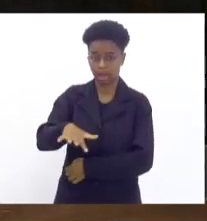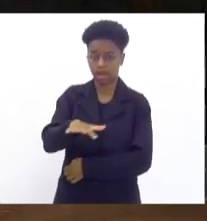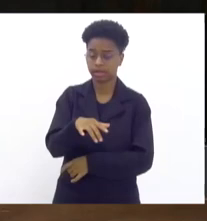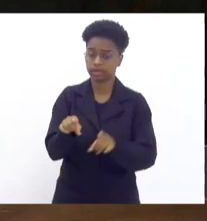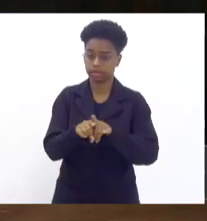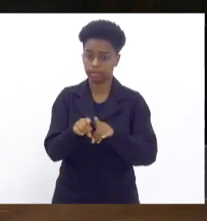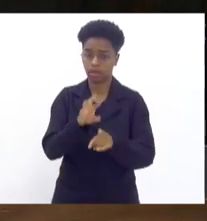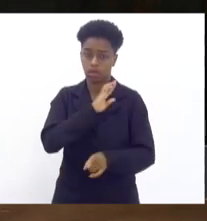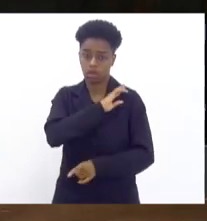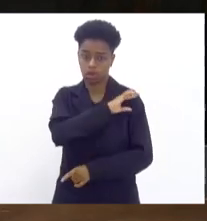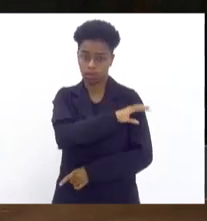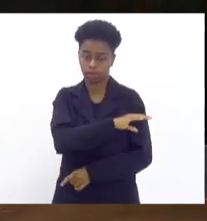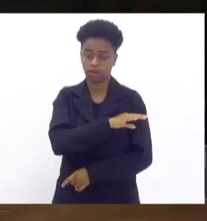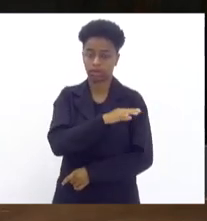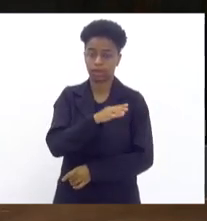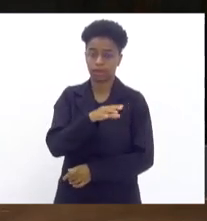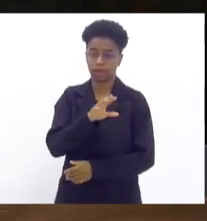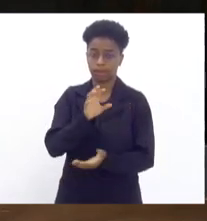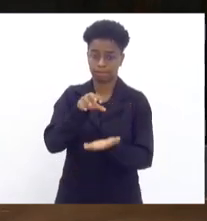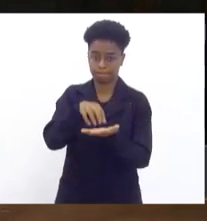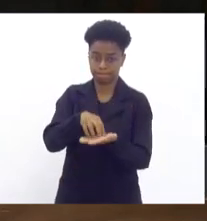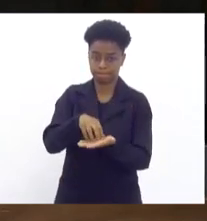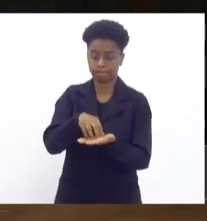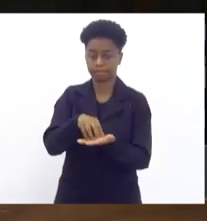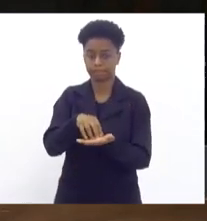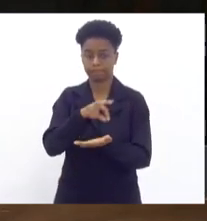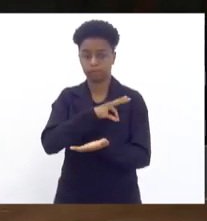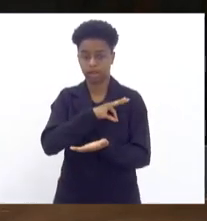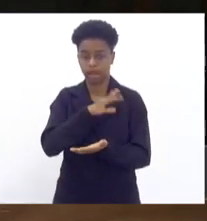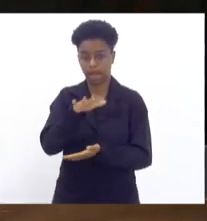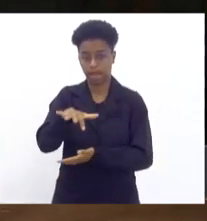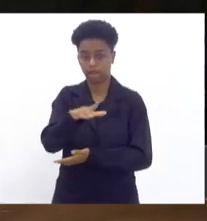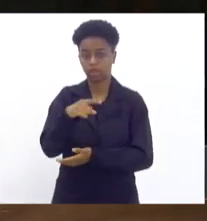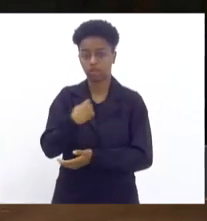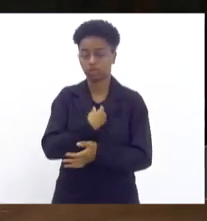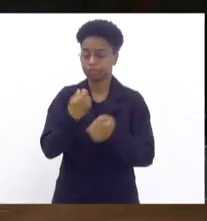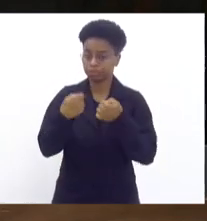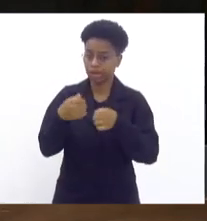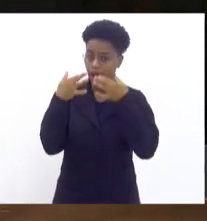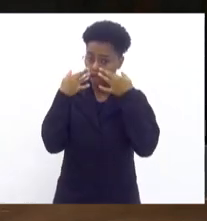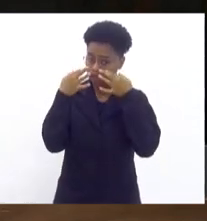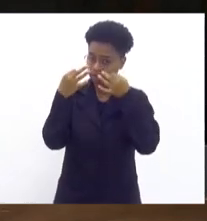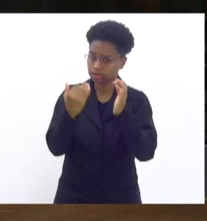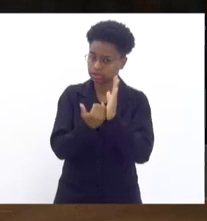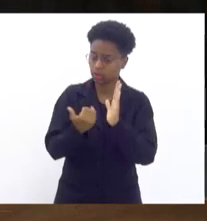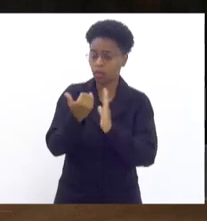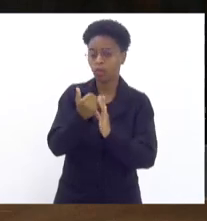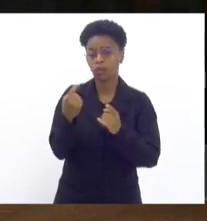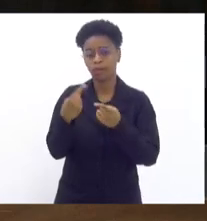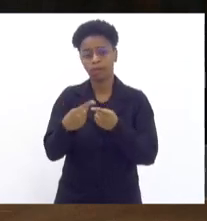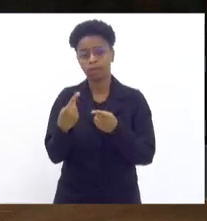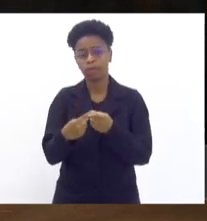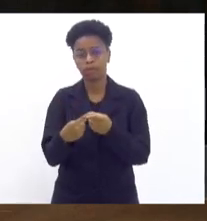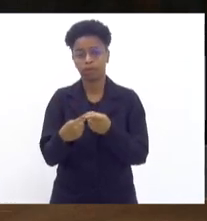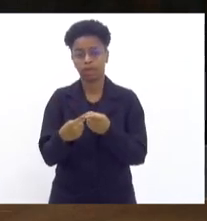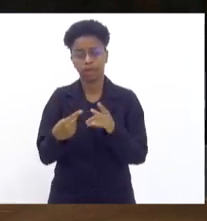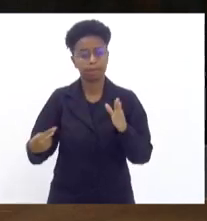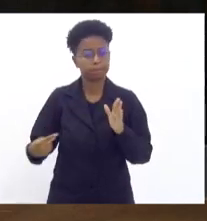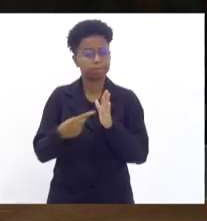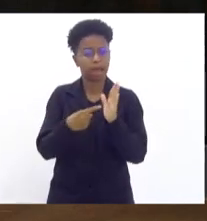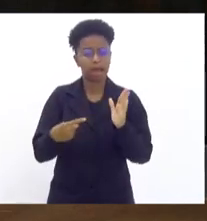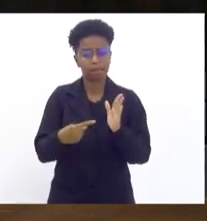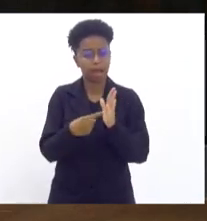comandante do batalhão da área que nós dê a máxima atenção porque essas denúncias